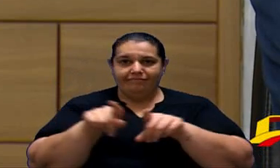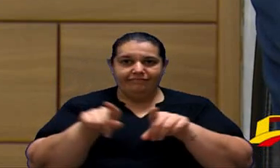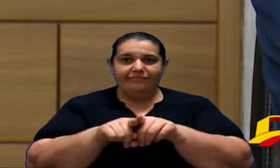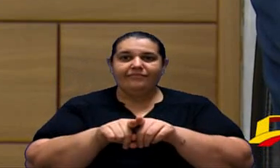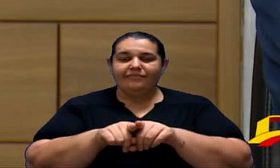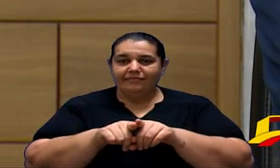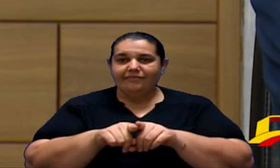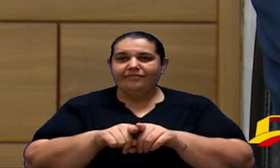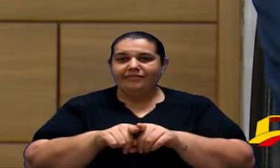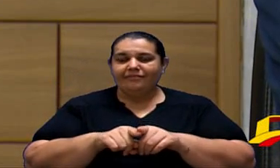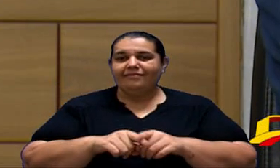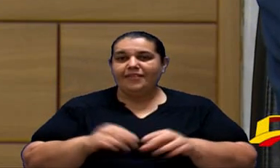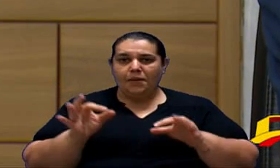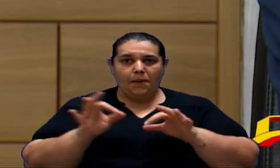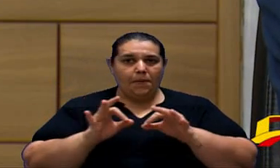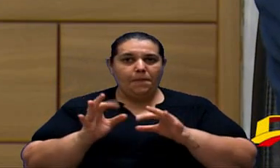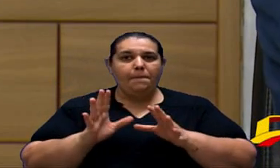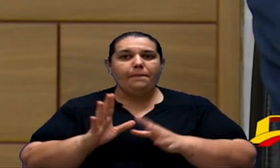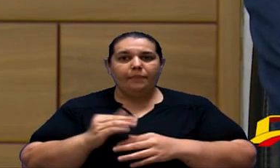França? Agora, se prepara.